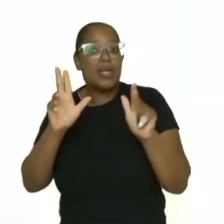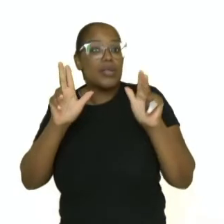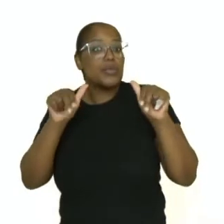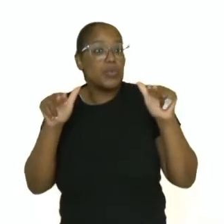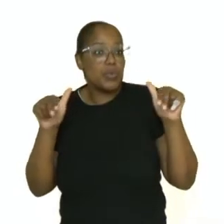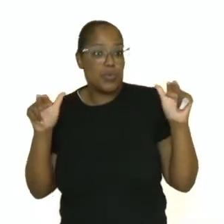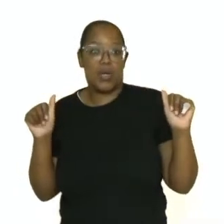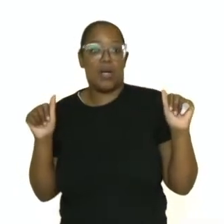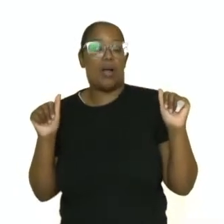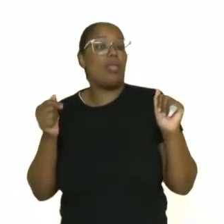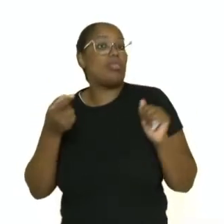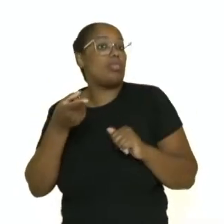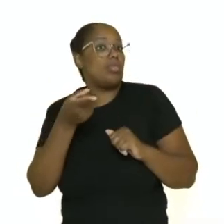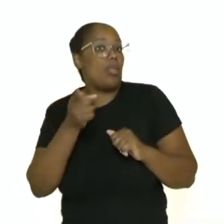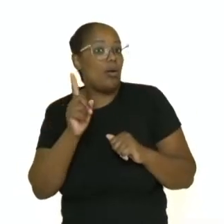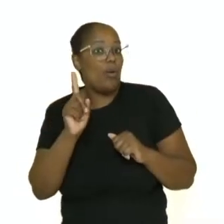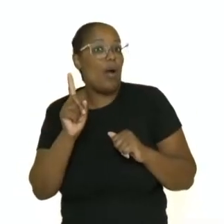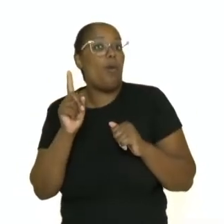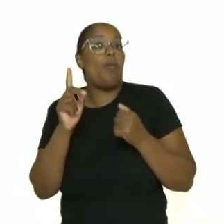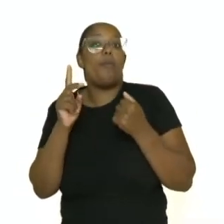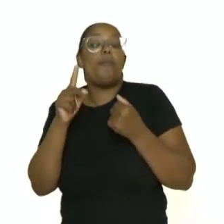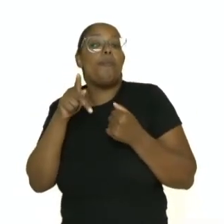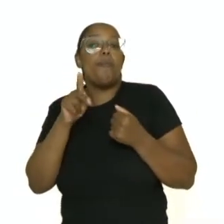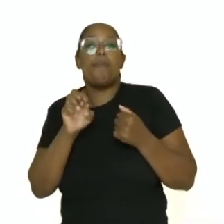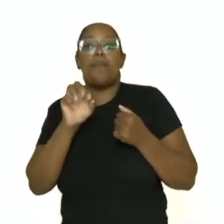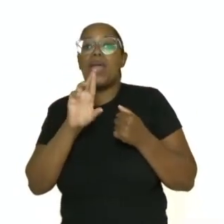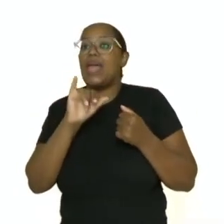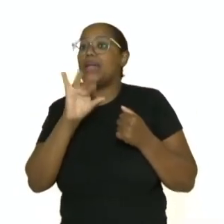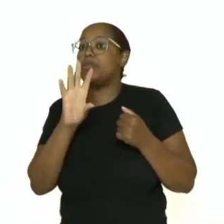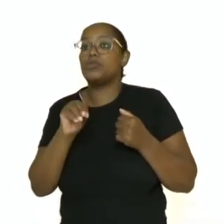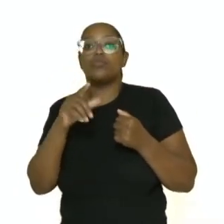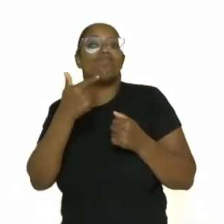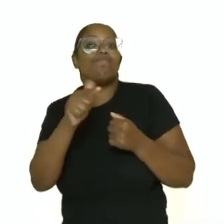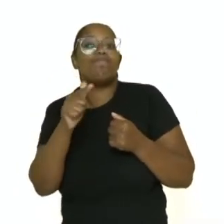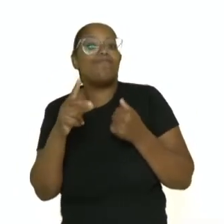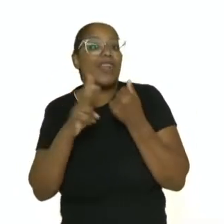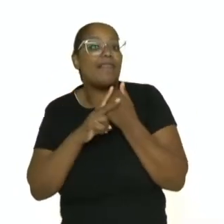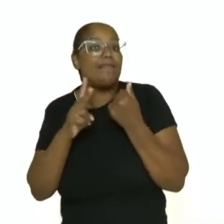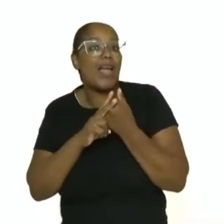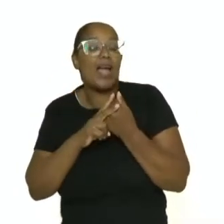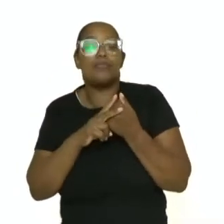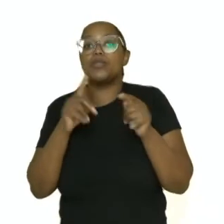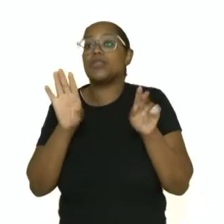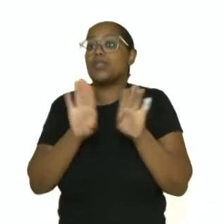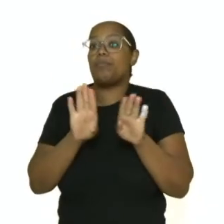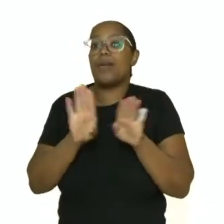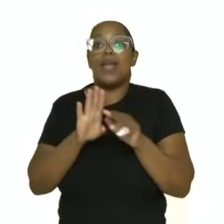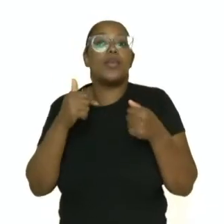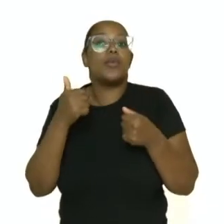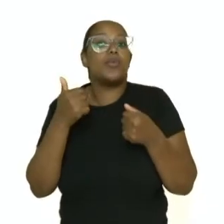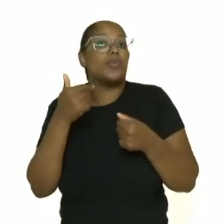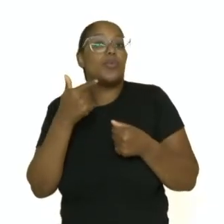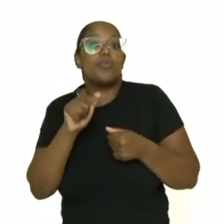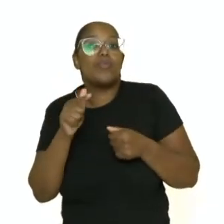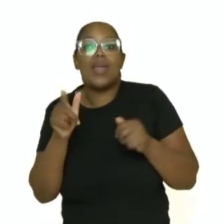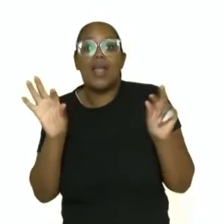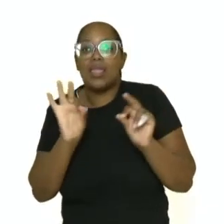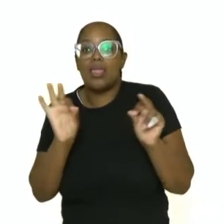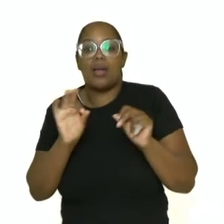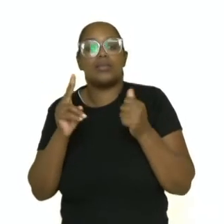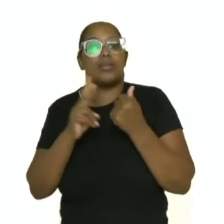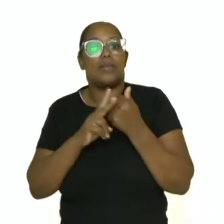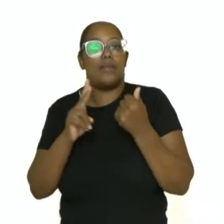Não é um período. Por que que não é um período? Porque não possui verbo e não é uma oração. Logo, não pode ser período também.